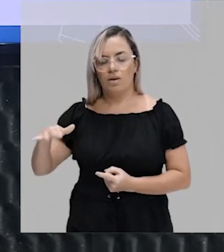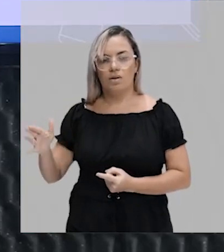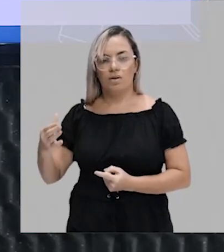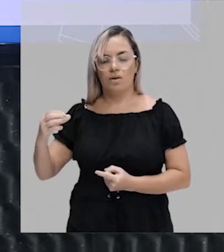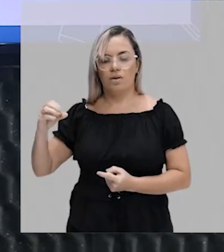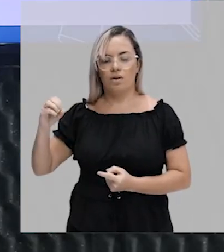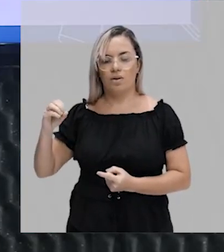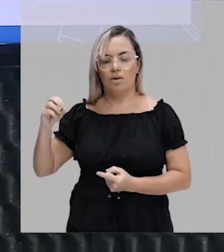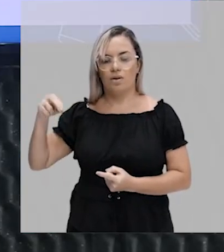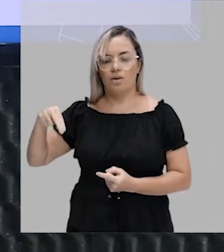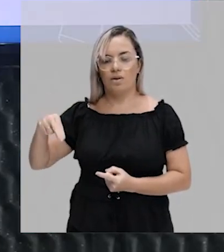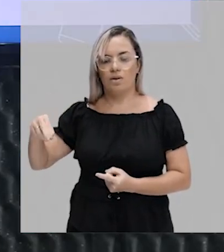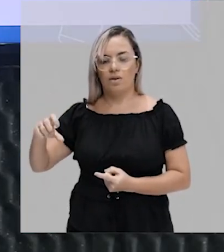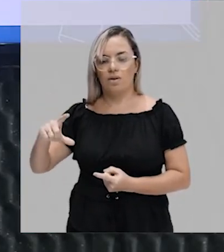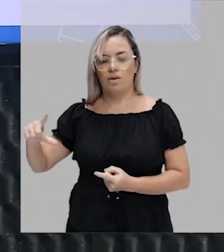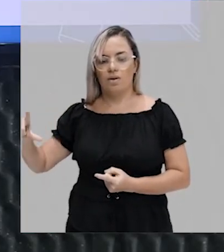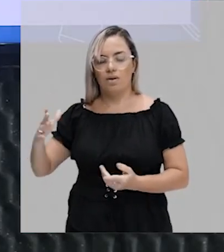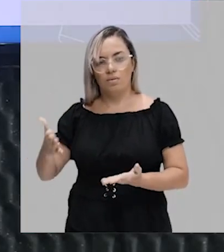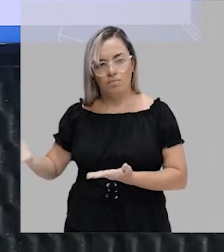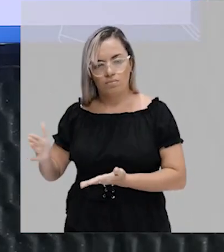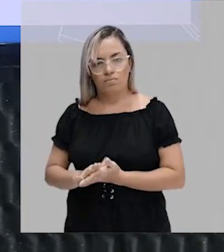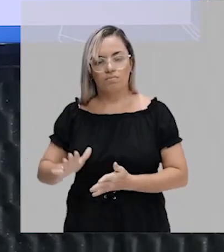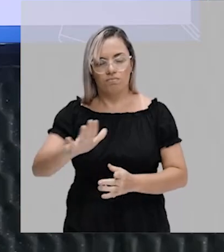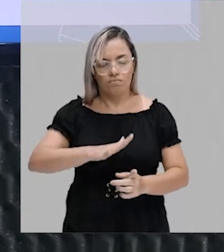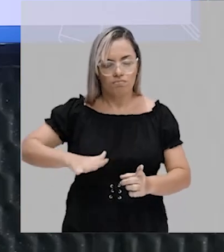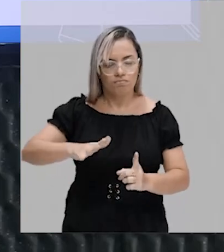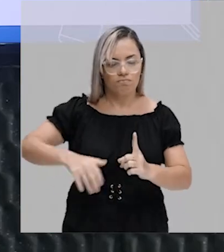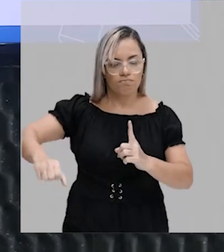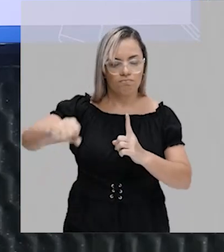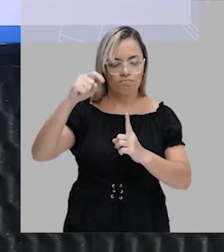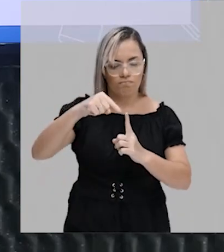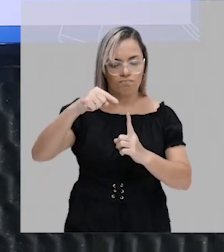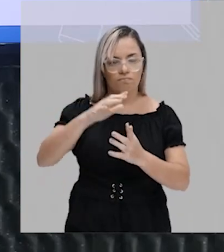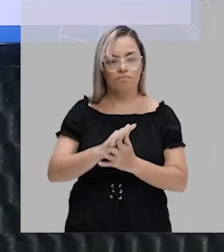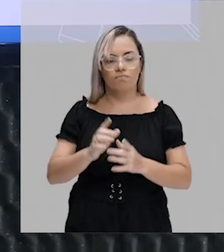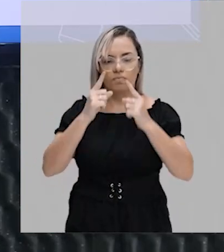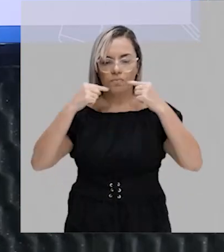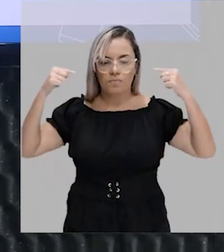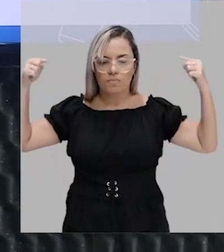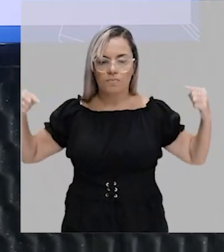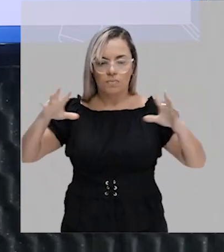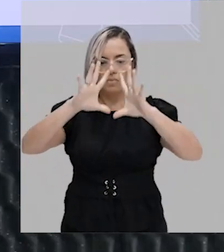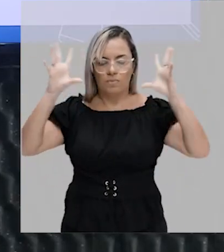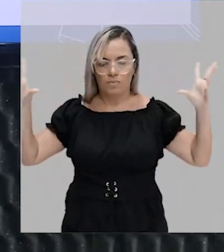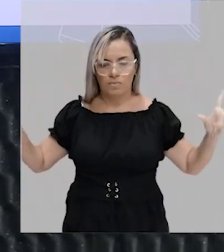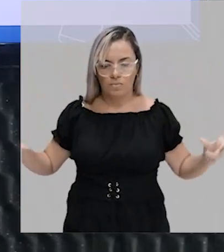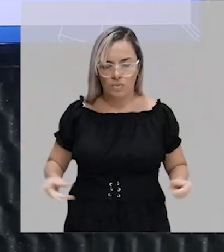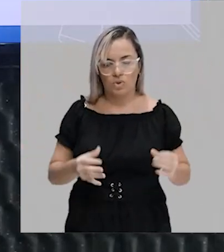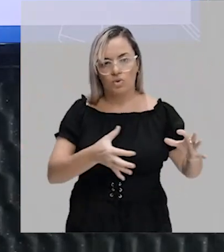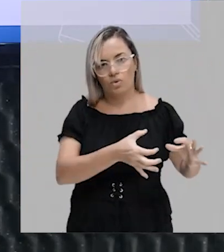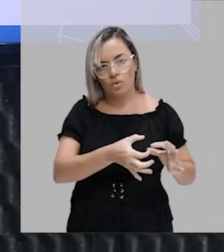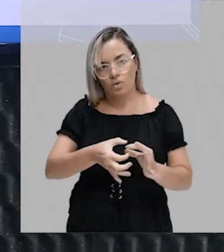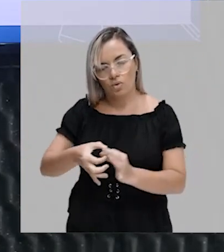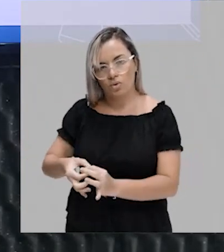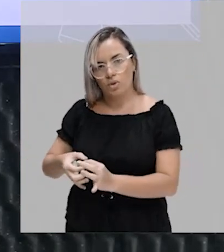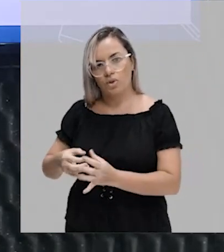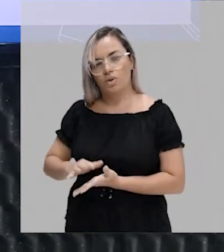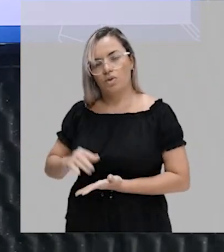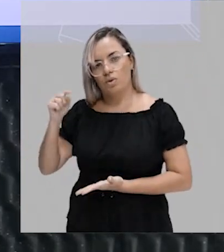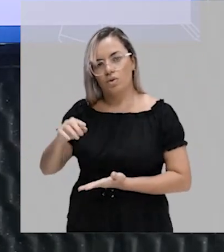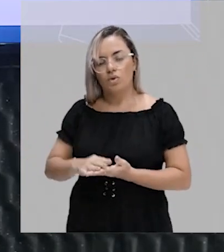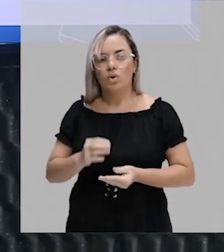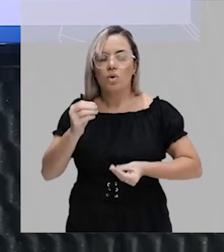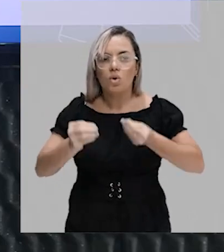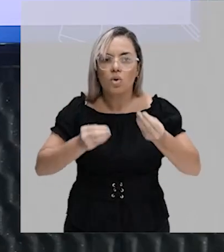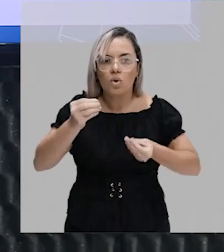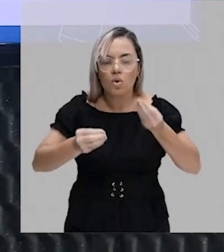importante dessa área aí sobre o patriarcado. E para fechar, a gente vai falar do panorama atual, de como as coisas